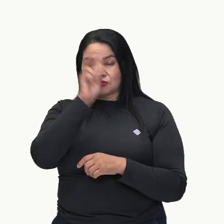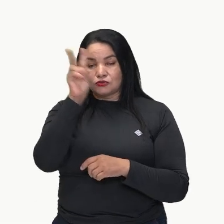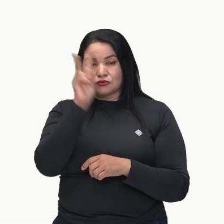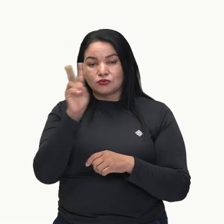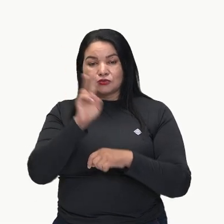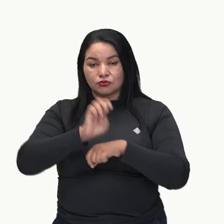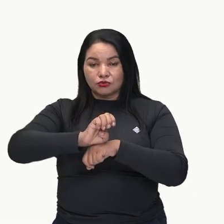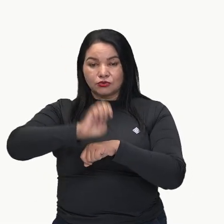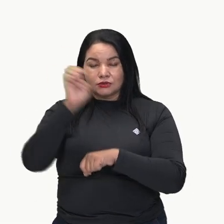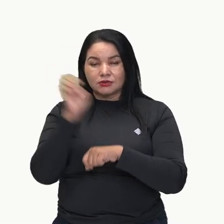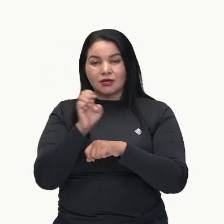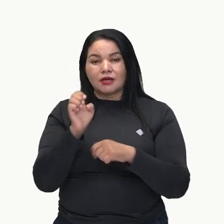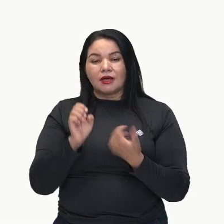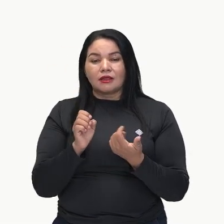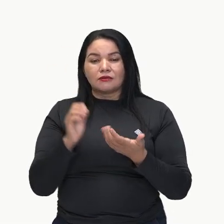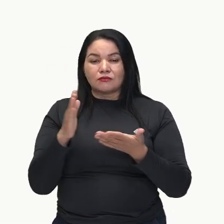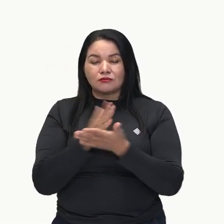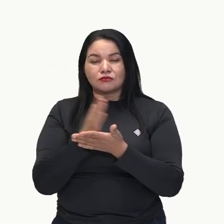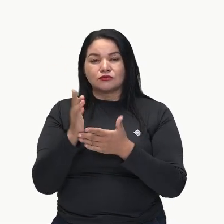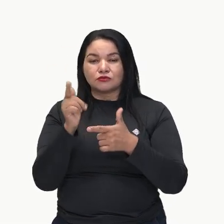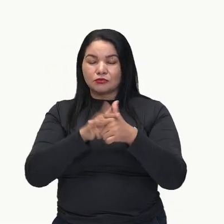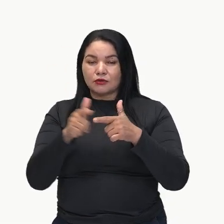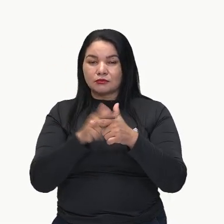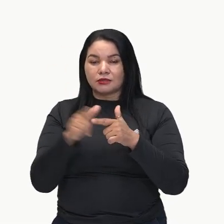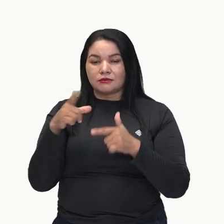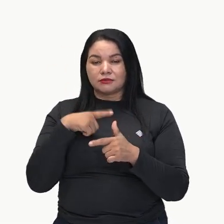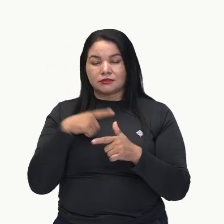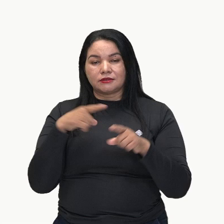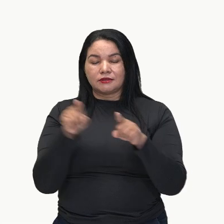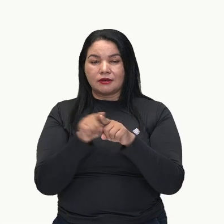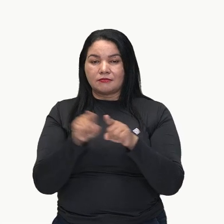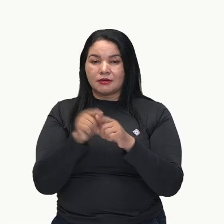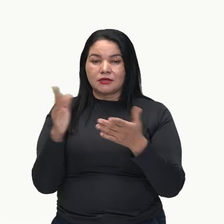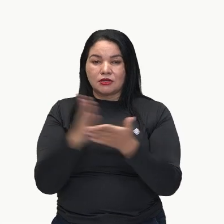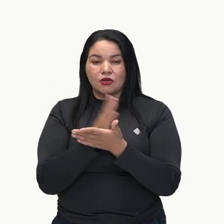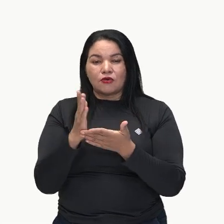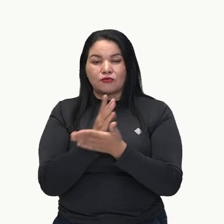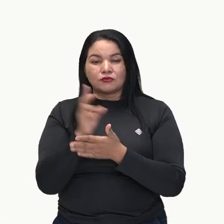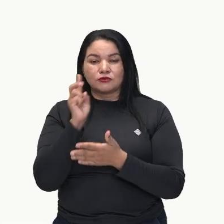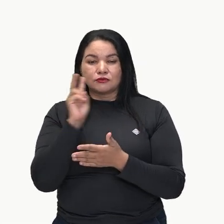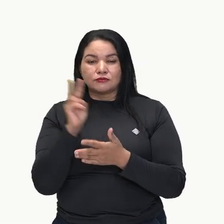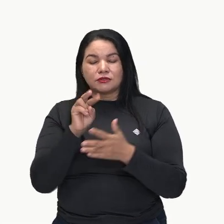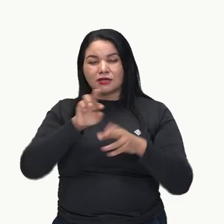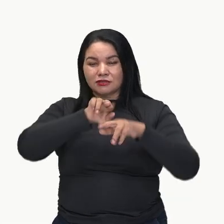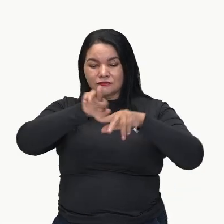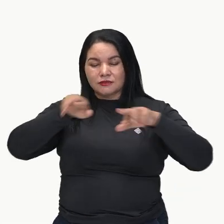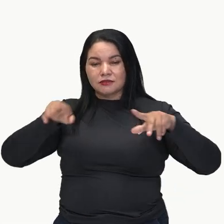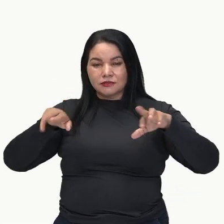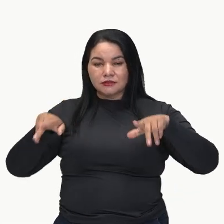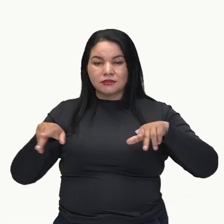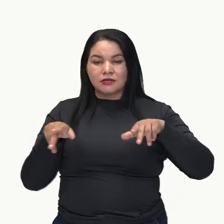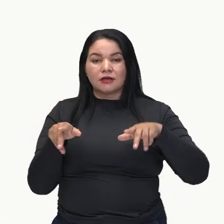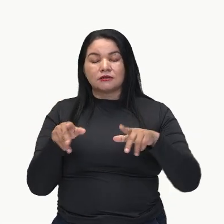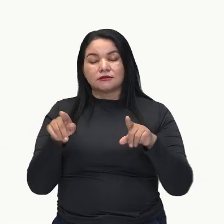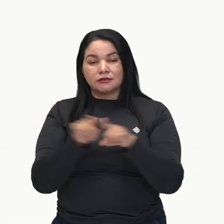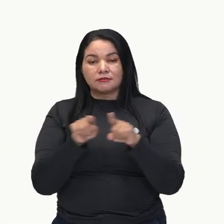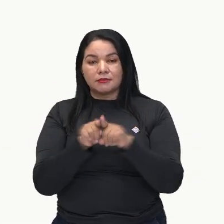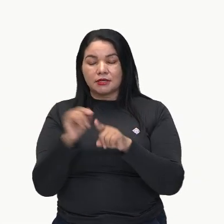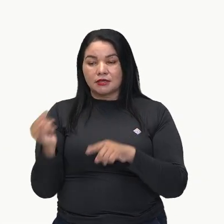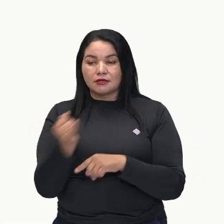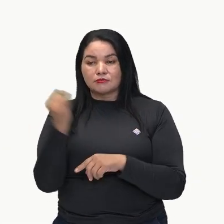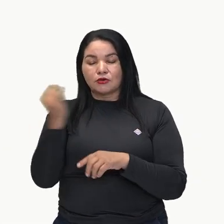desconhecimento por parte da população, da diversidade e da importância desses grupos. Então, observe que na